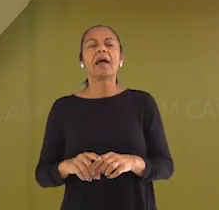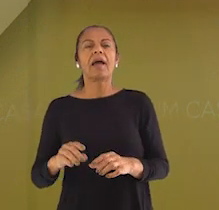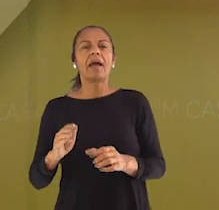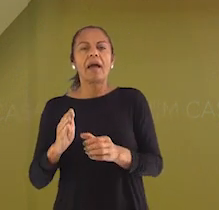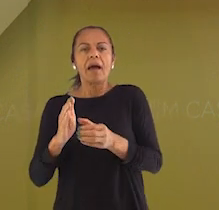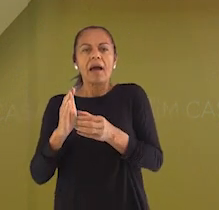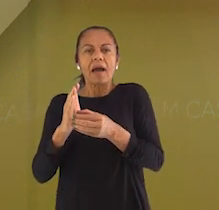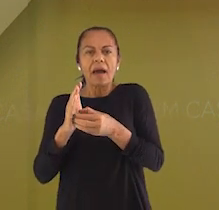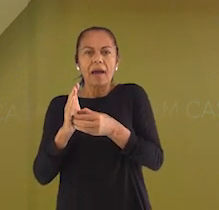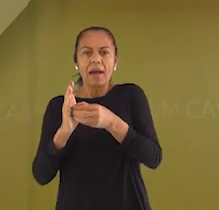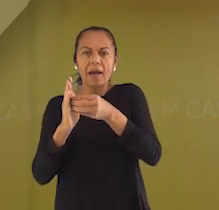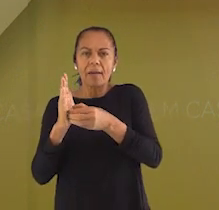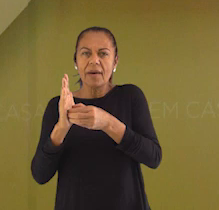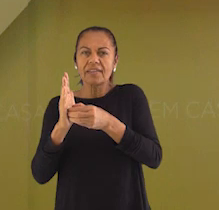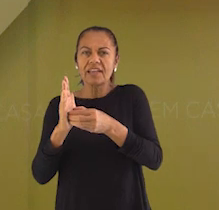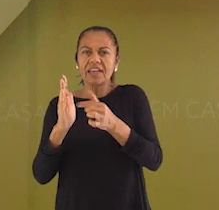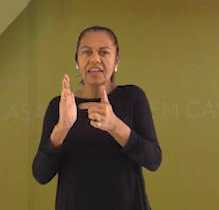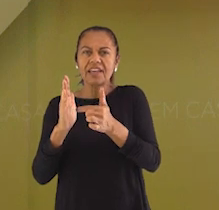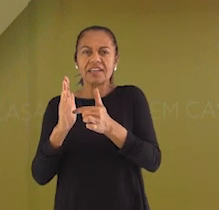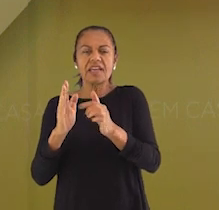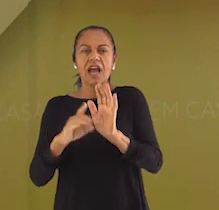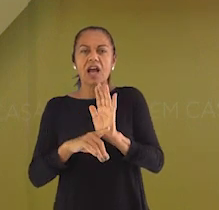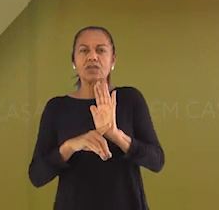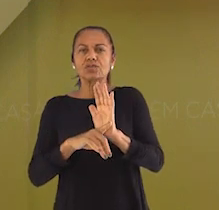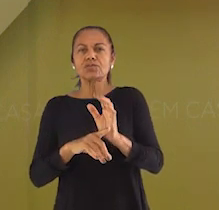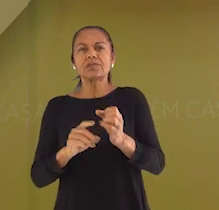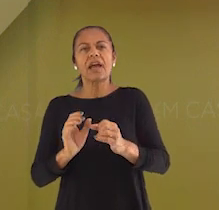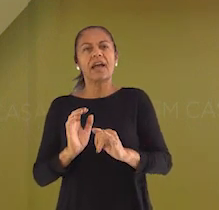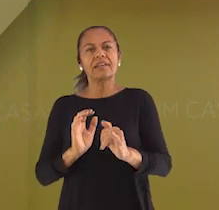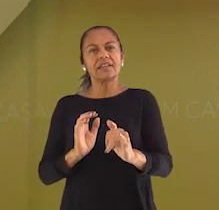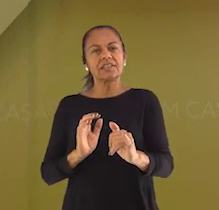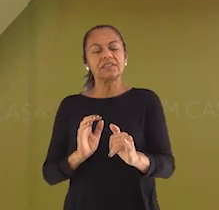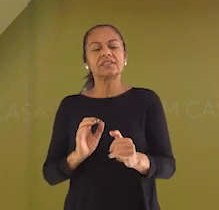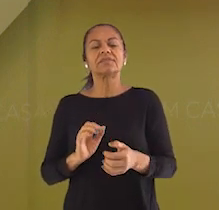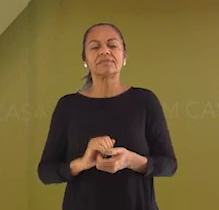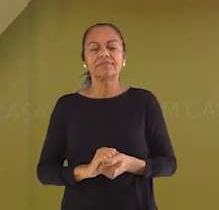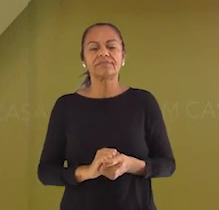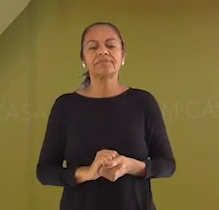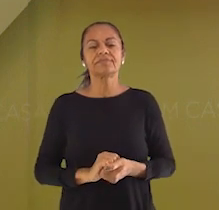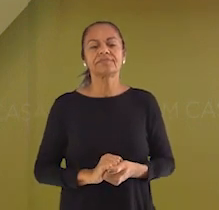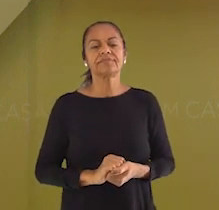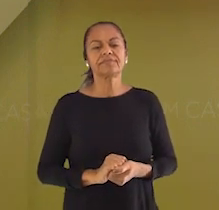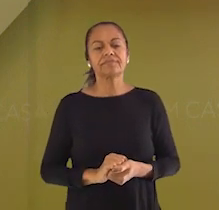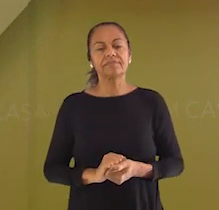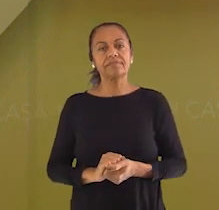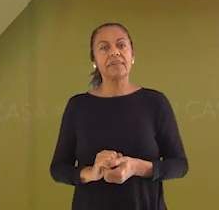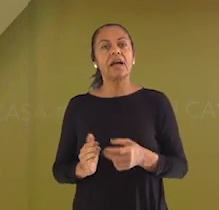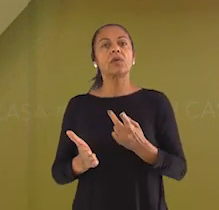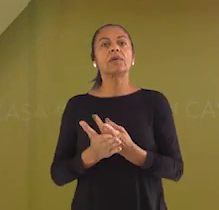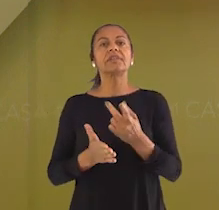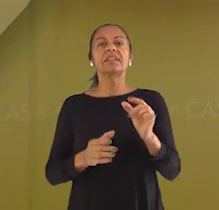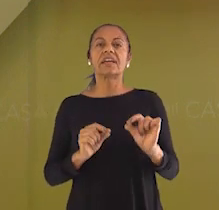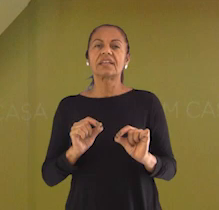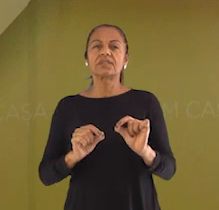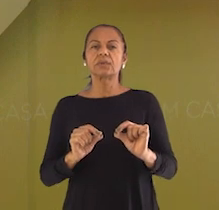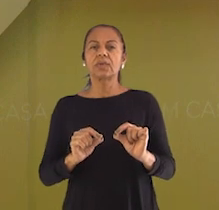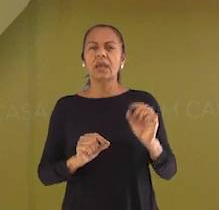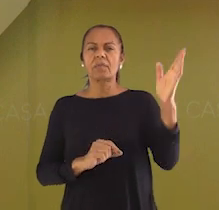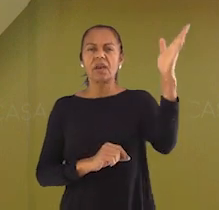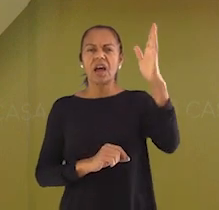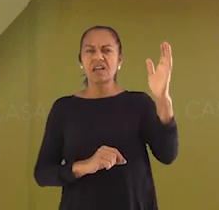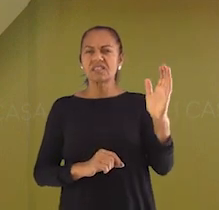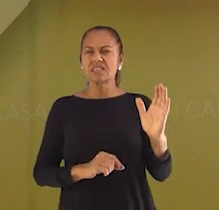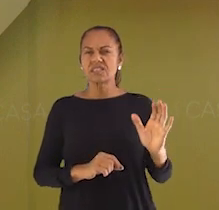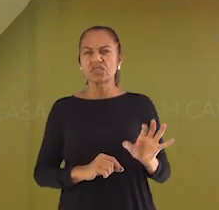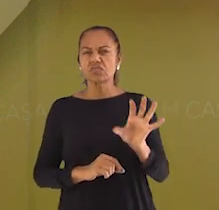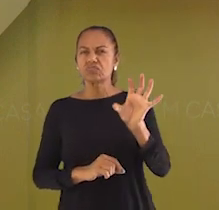conservação de alguns alimentos, já que não há geladeira por falta de energia elétrica. Isso ocorre em regiões do Brasil,